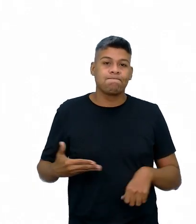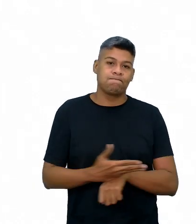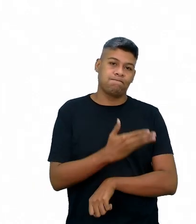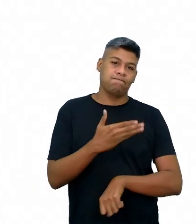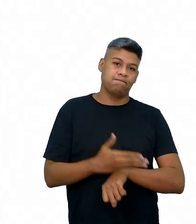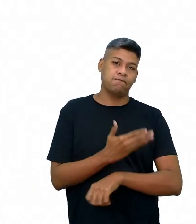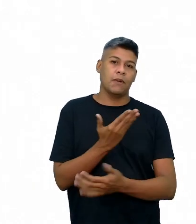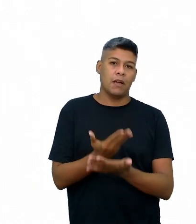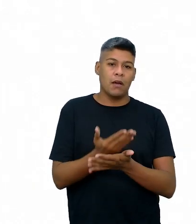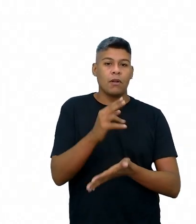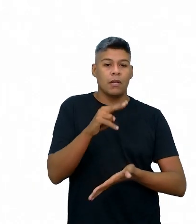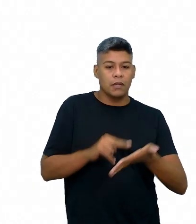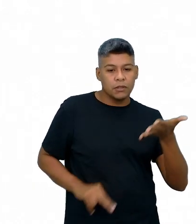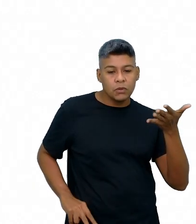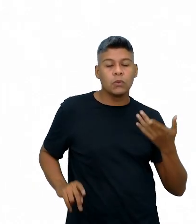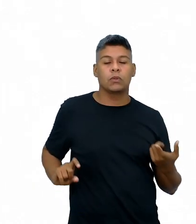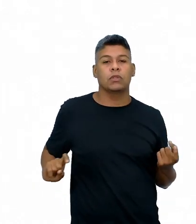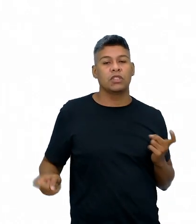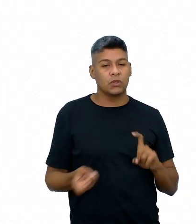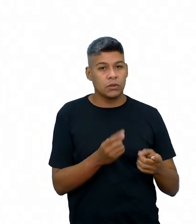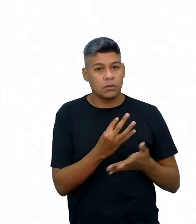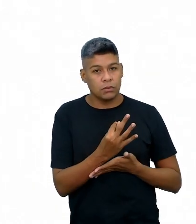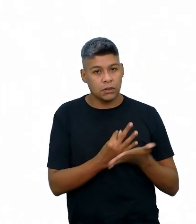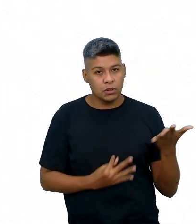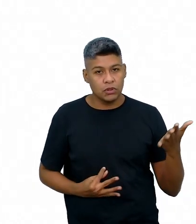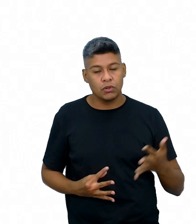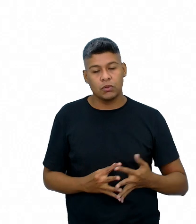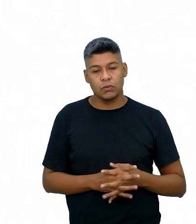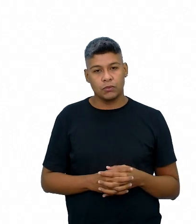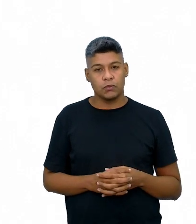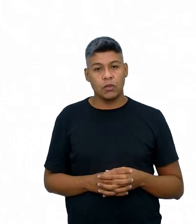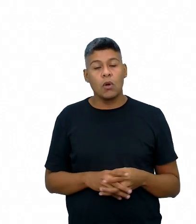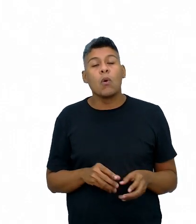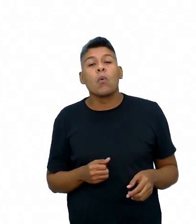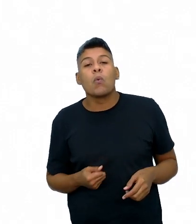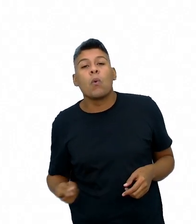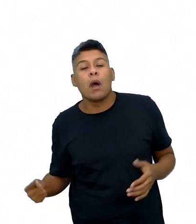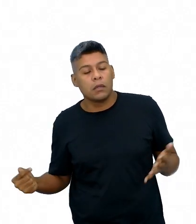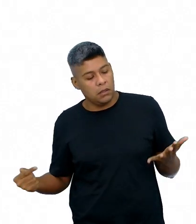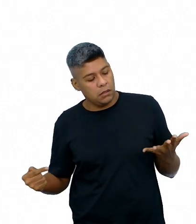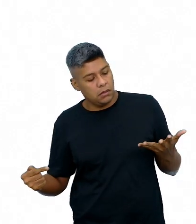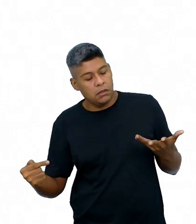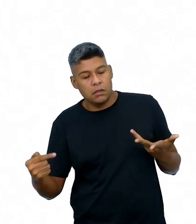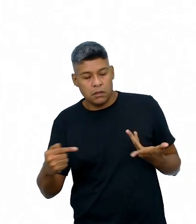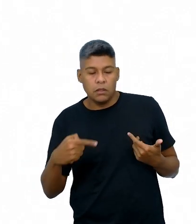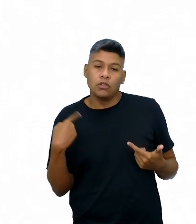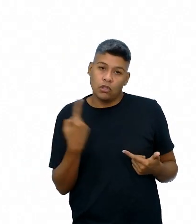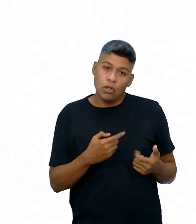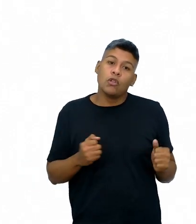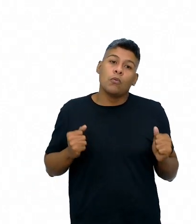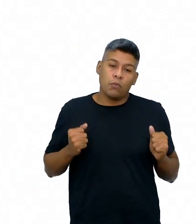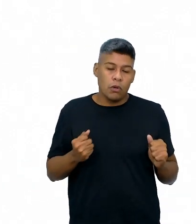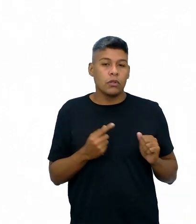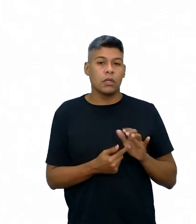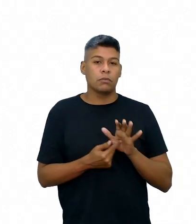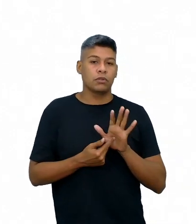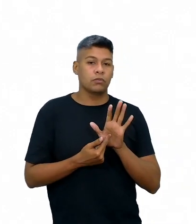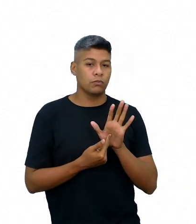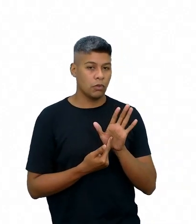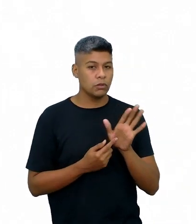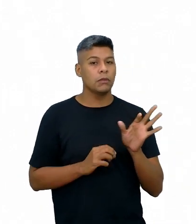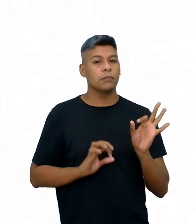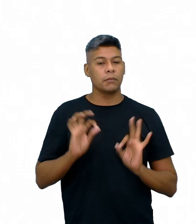de uma aula de leitura e discussão sobre um texto? Quantos pontos nós podemos destacar ao